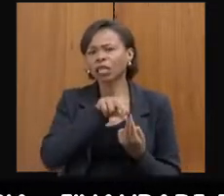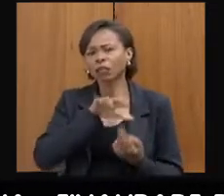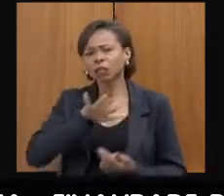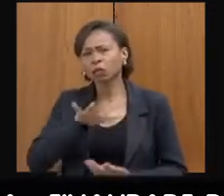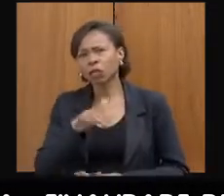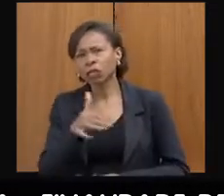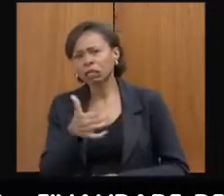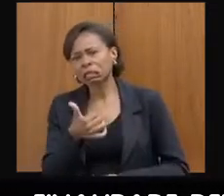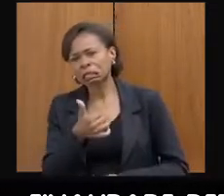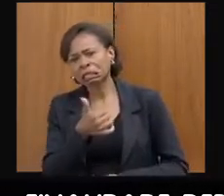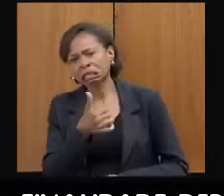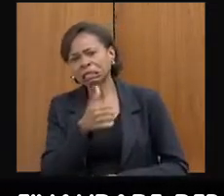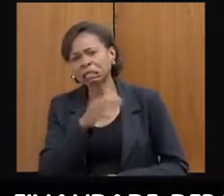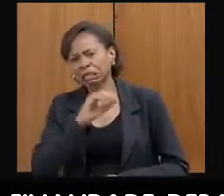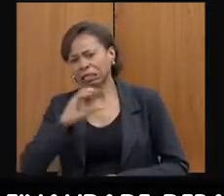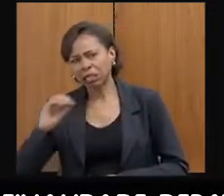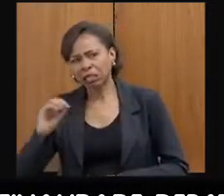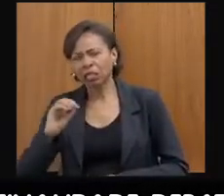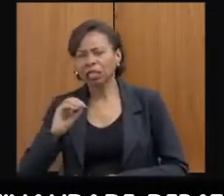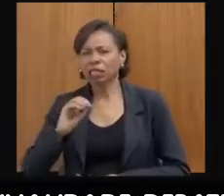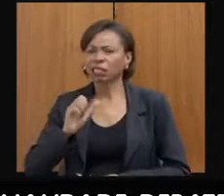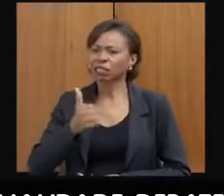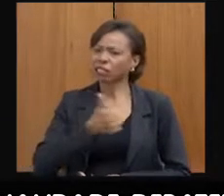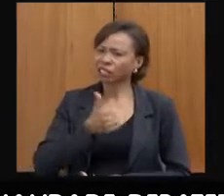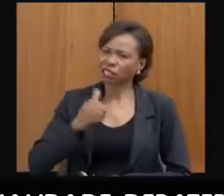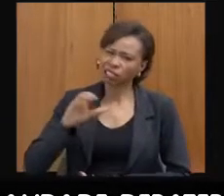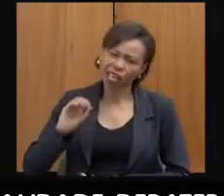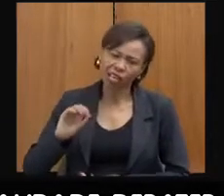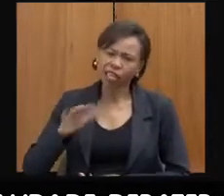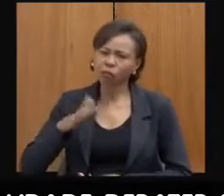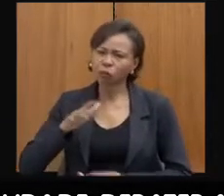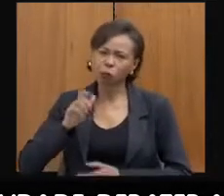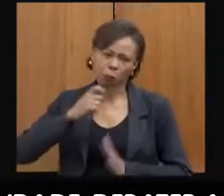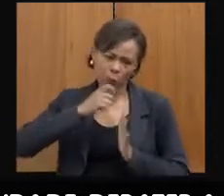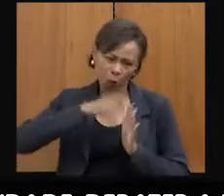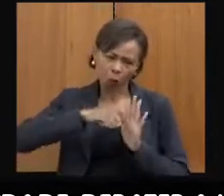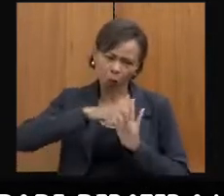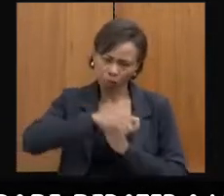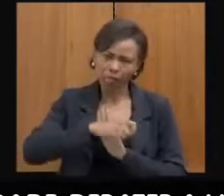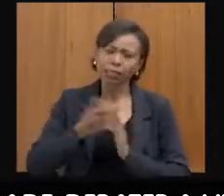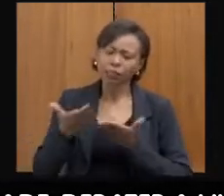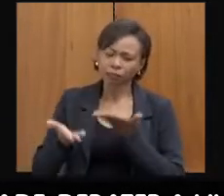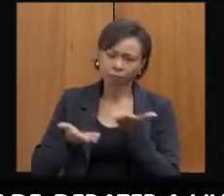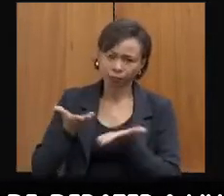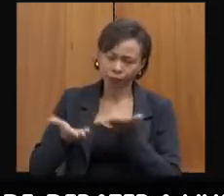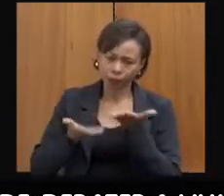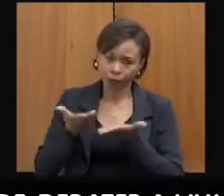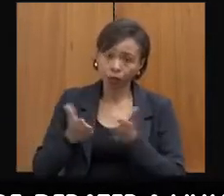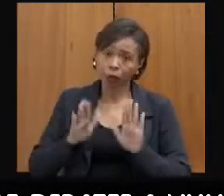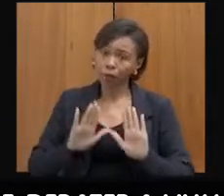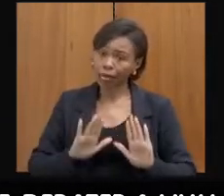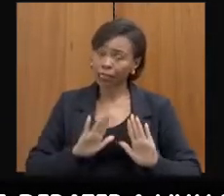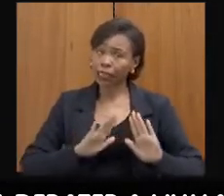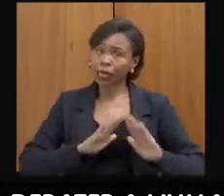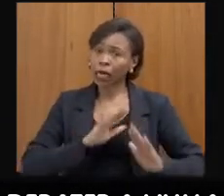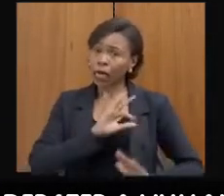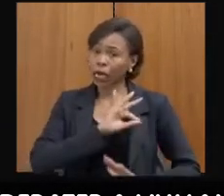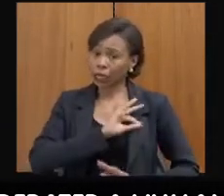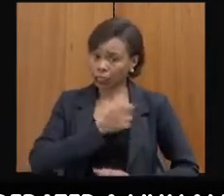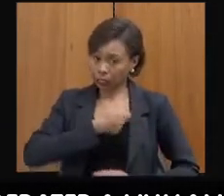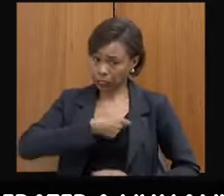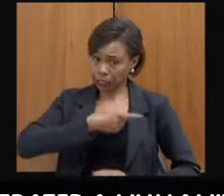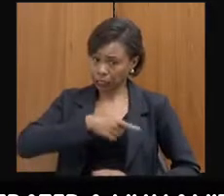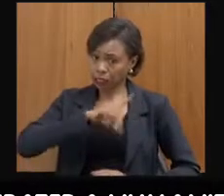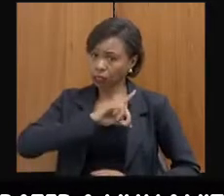120 atendimentos por mês, mas os números são diferentes dos números da delegacia, pois muitas mulheres